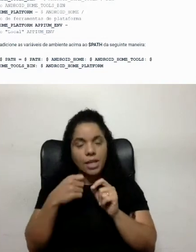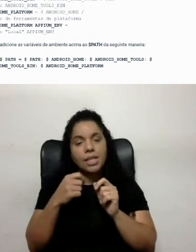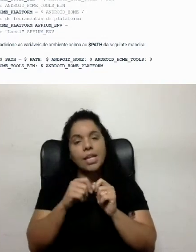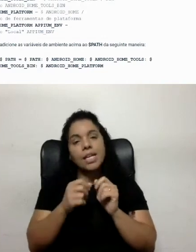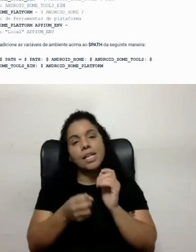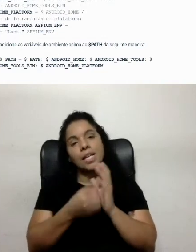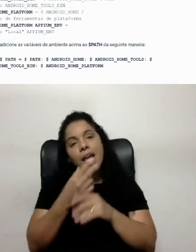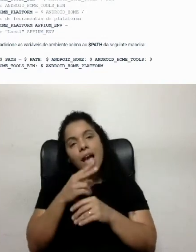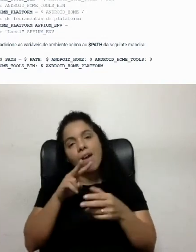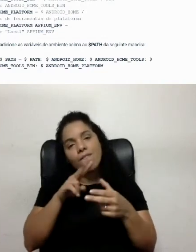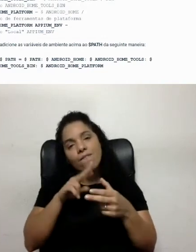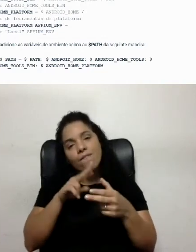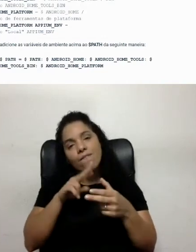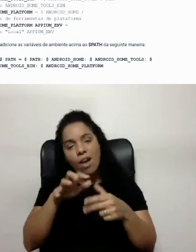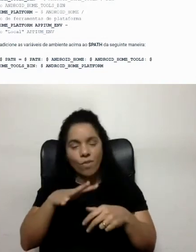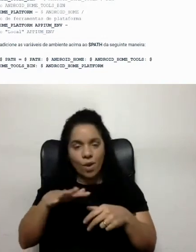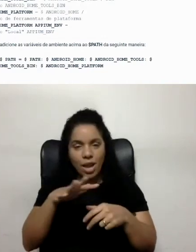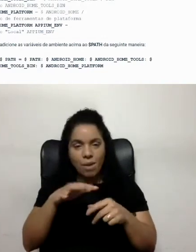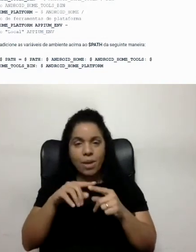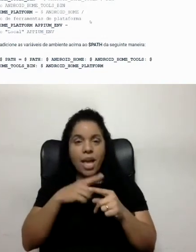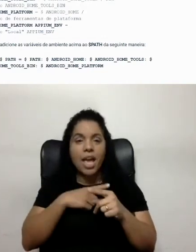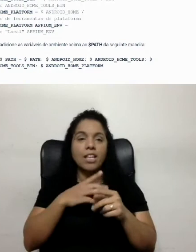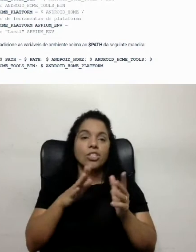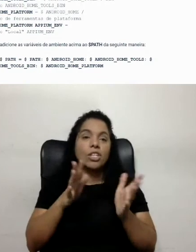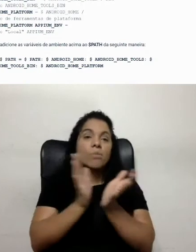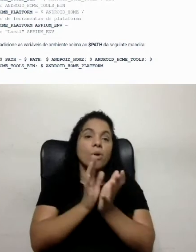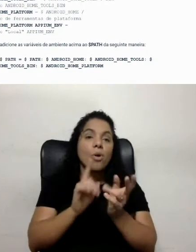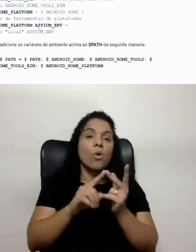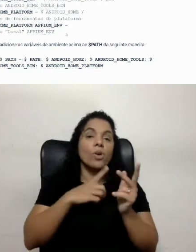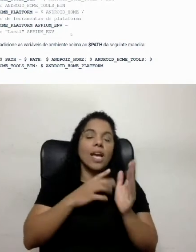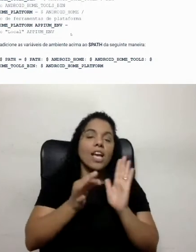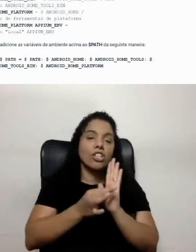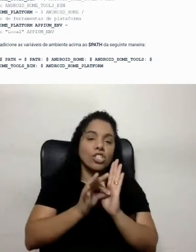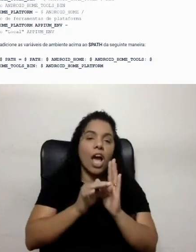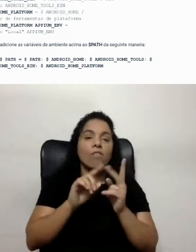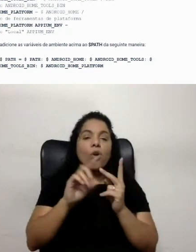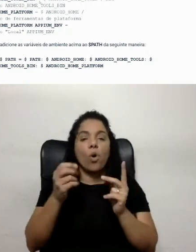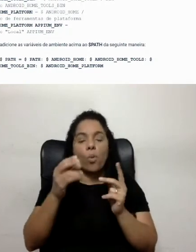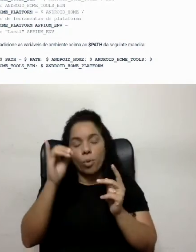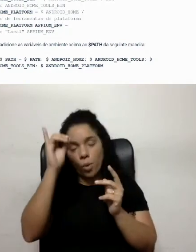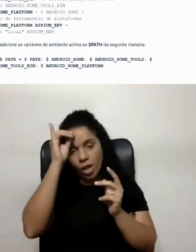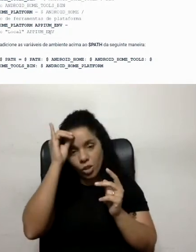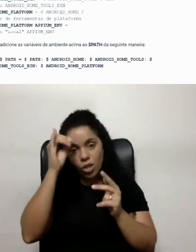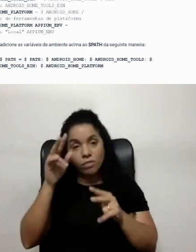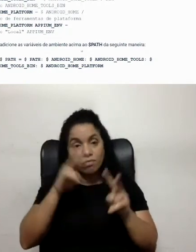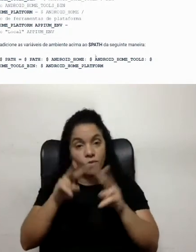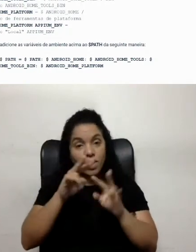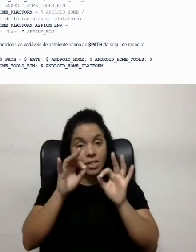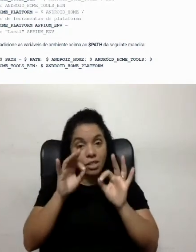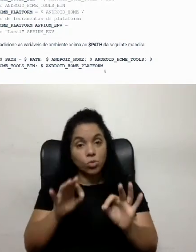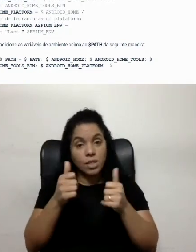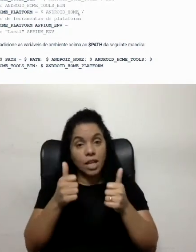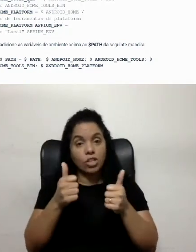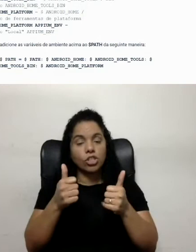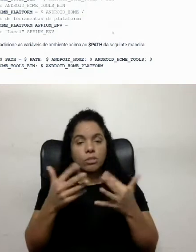criar uma variável de ambiente, né? Tanto para o meu Java, quanto para o meu Android, e verificar se isso está funcionando tudo certinho, bonitinho,